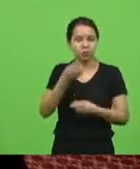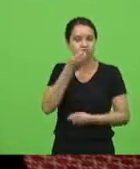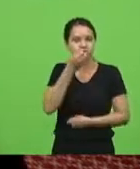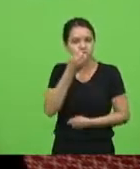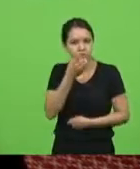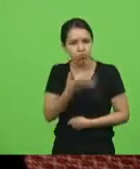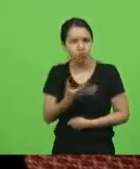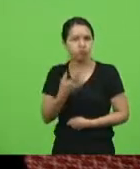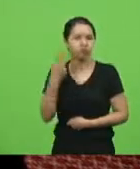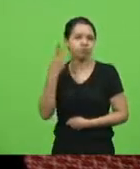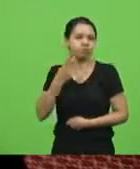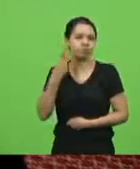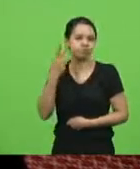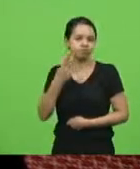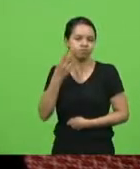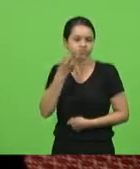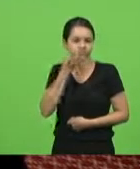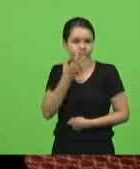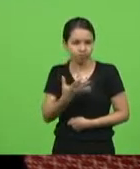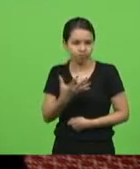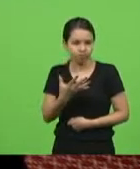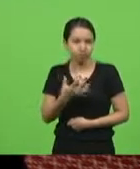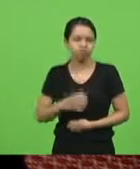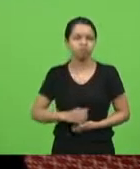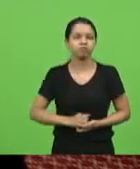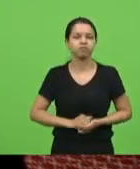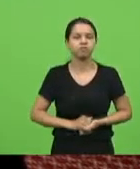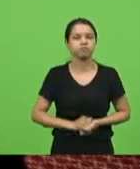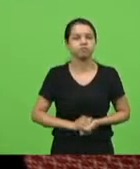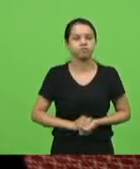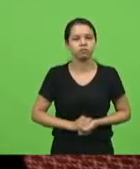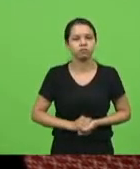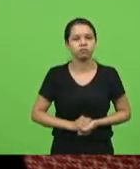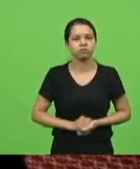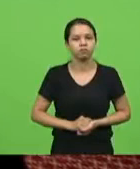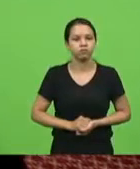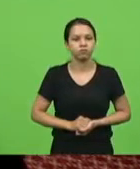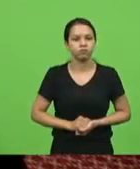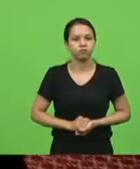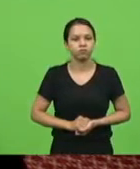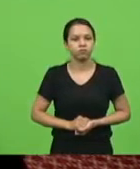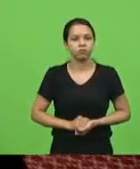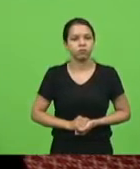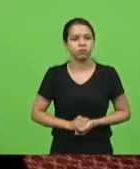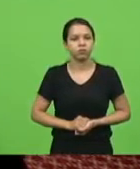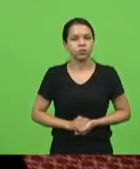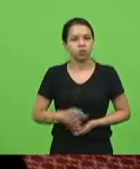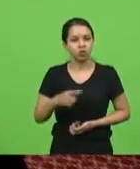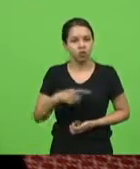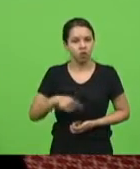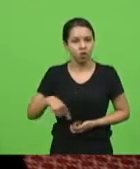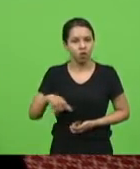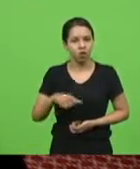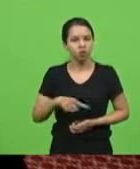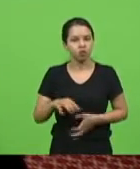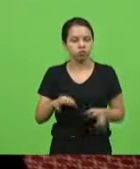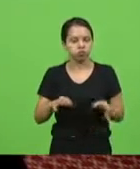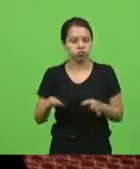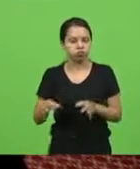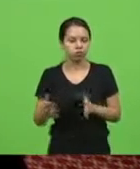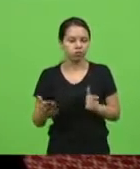na hora que fizemos, que estávamos fazendo o sepultamento, que